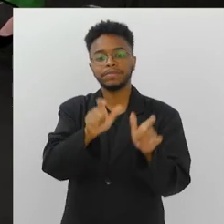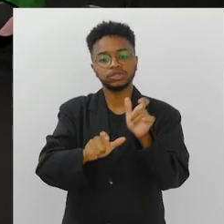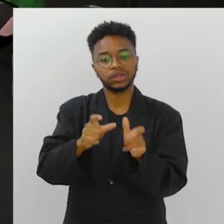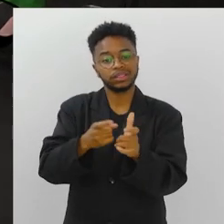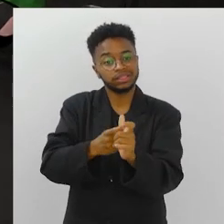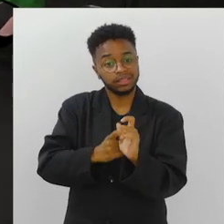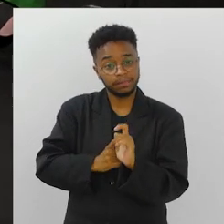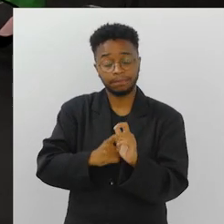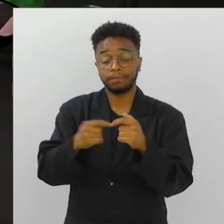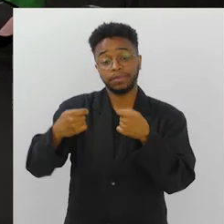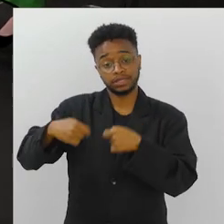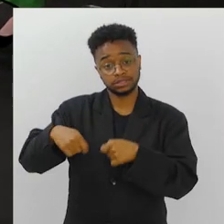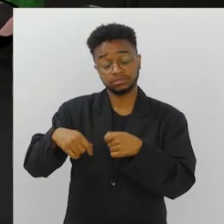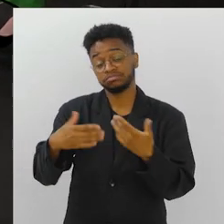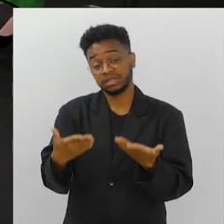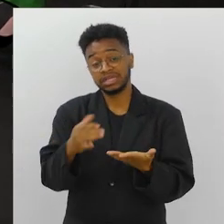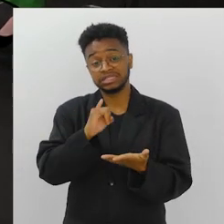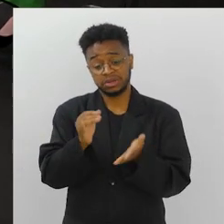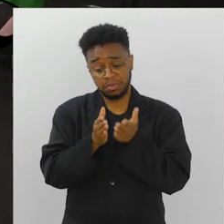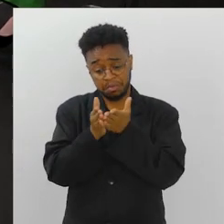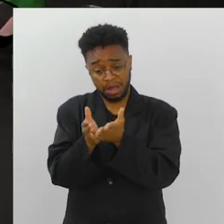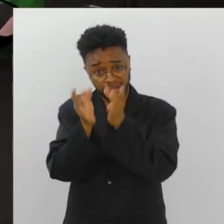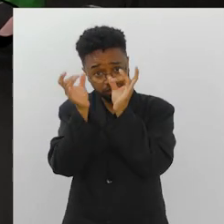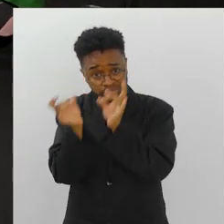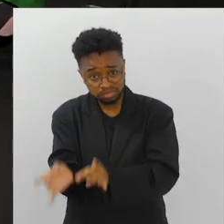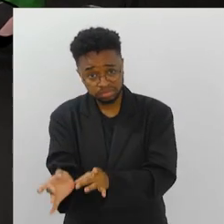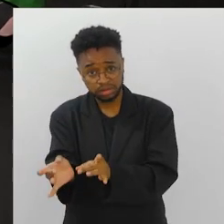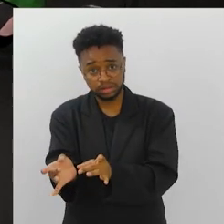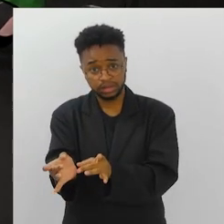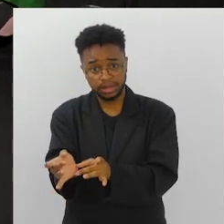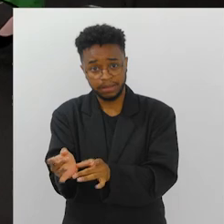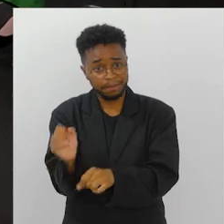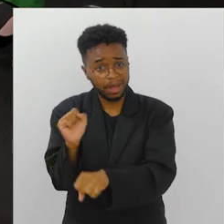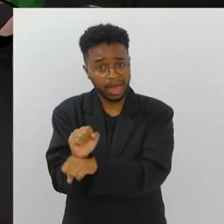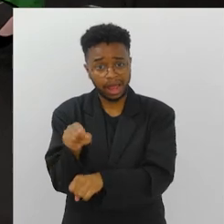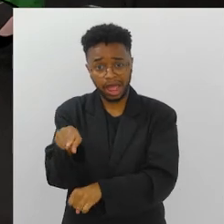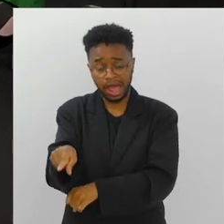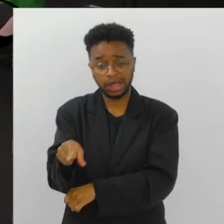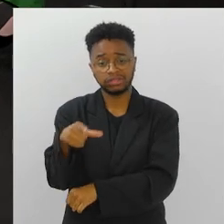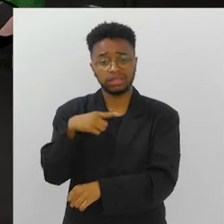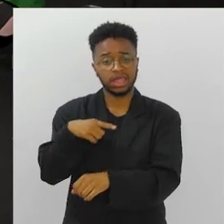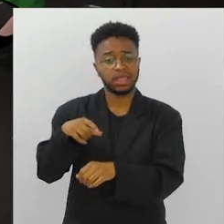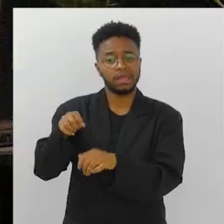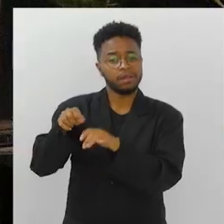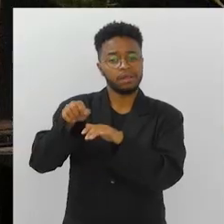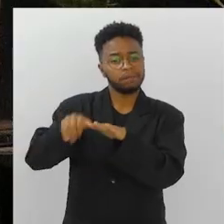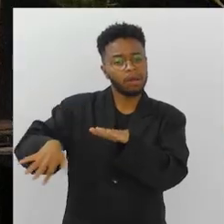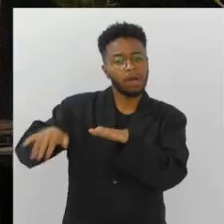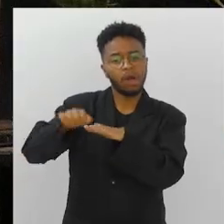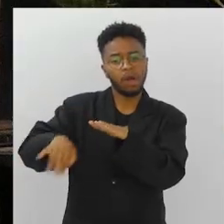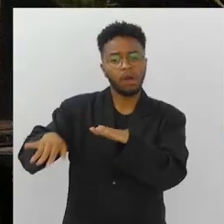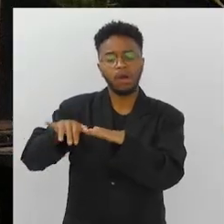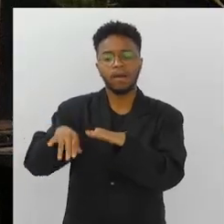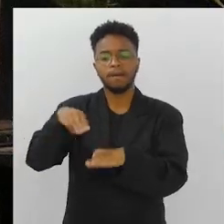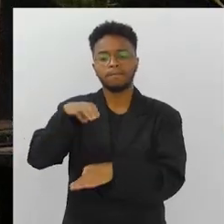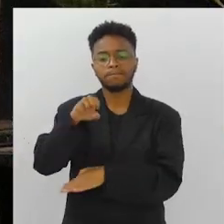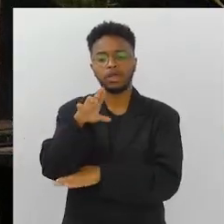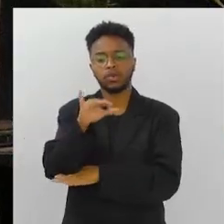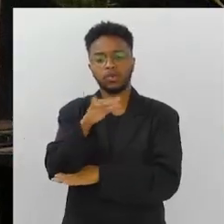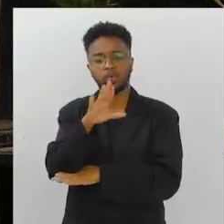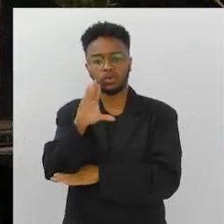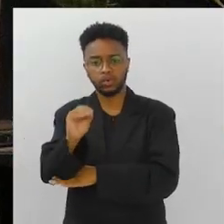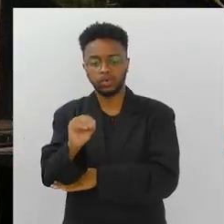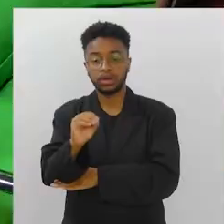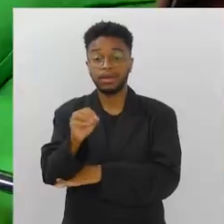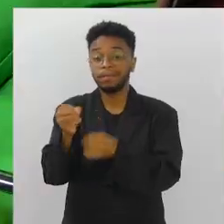dependem disso tudo. Então, uma embarcação daquela, tia, que fica ali, ancorada, soltando ali mercúrio, soltando o ar,